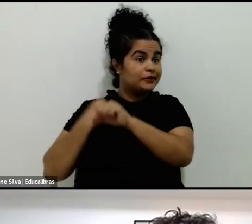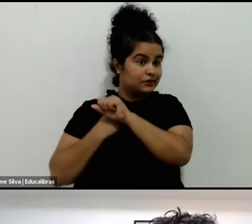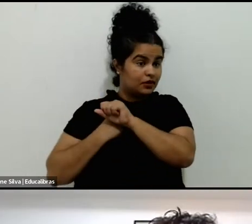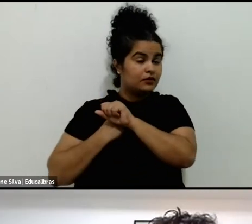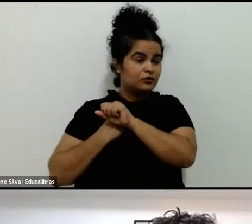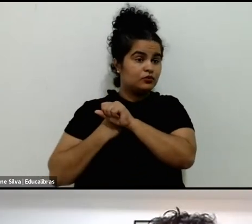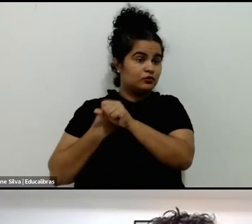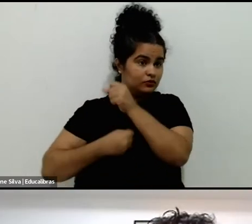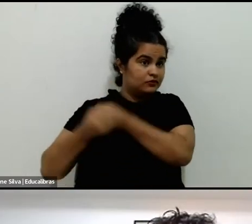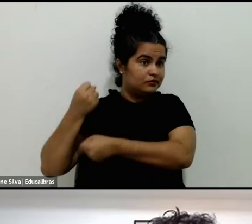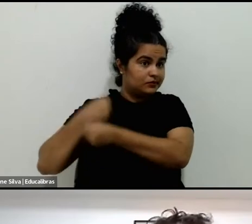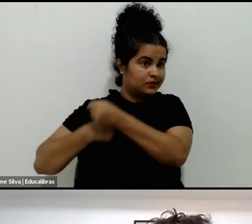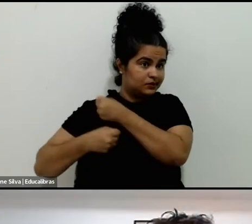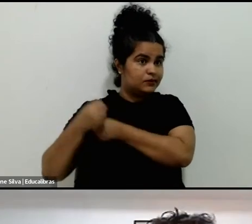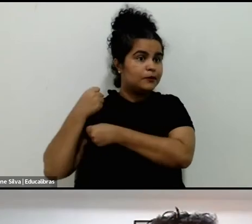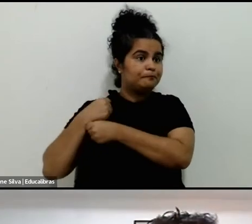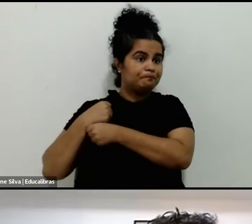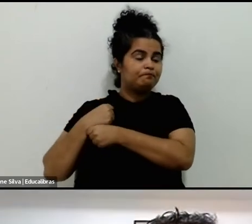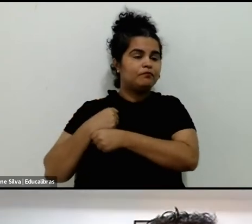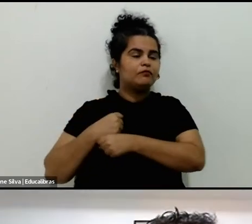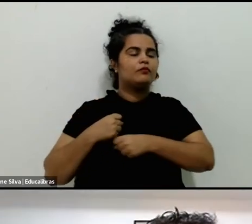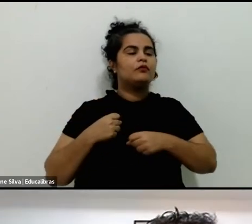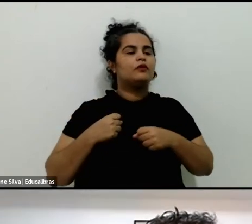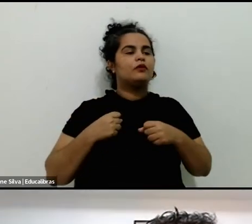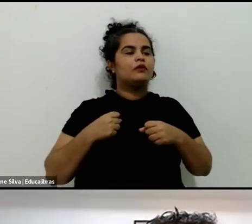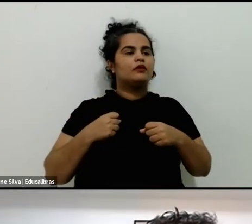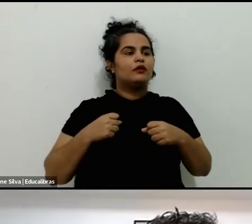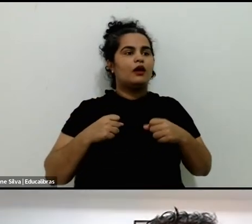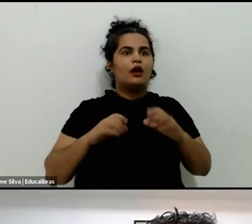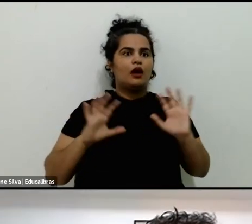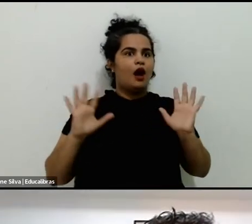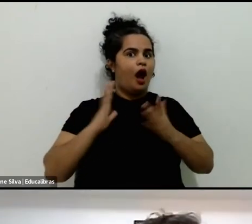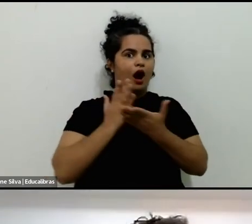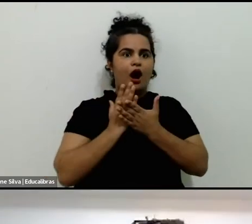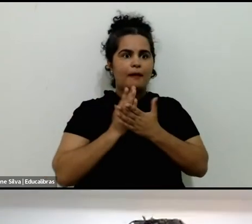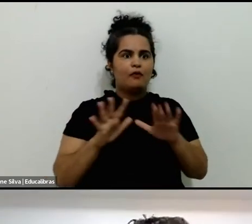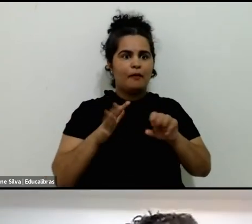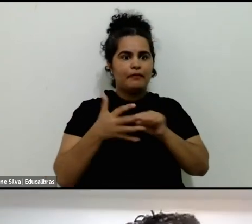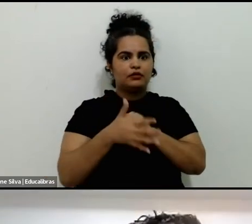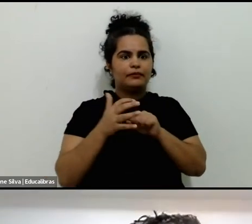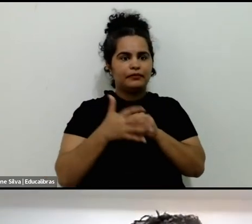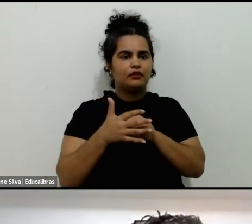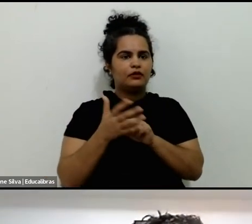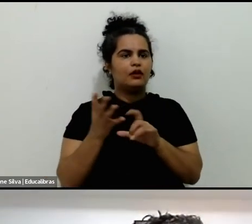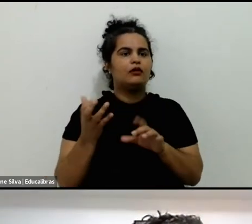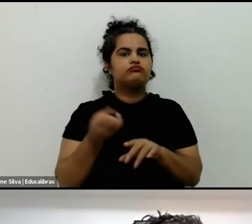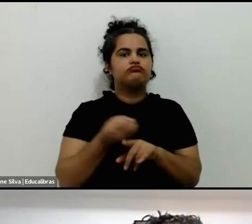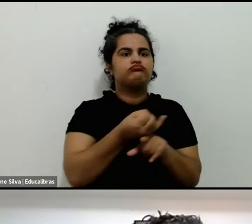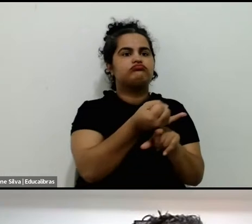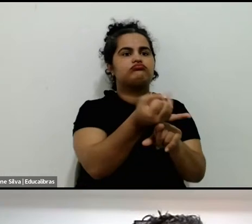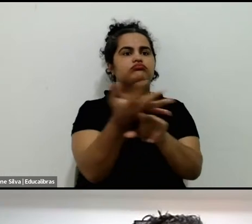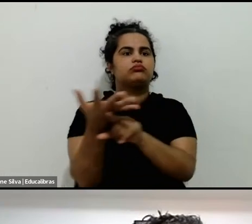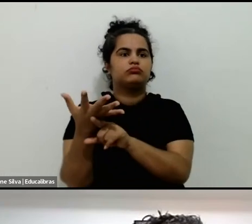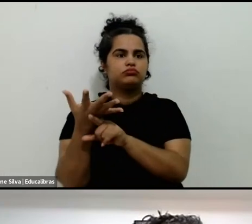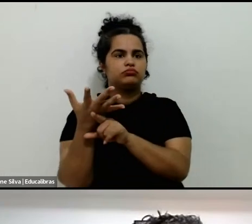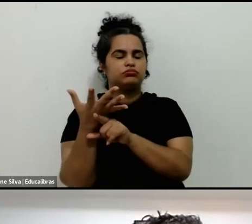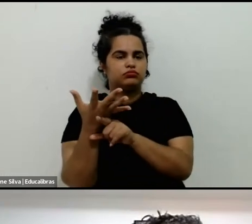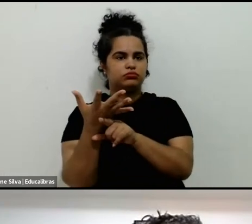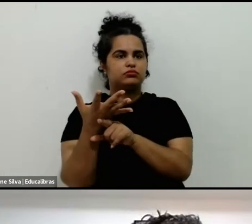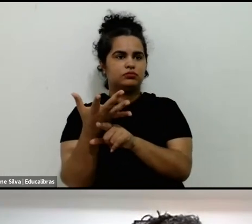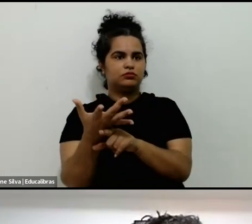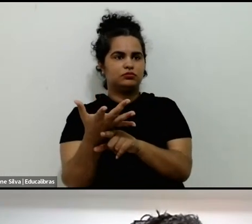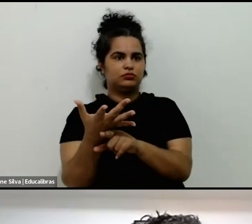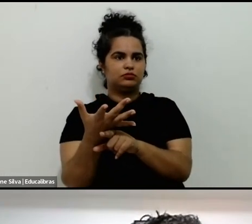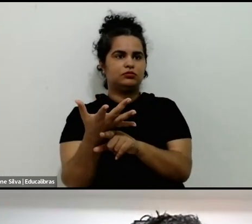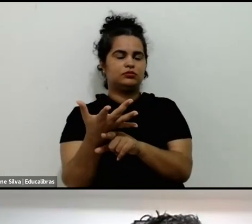que, de fato, a gente esteve, digamos, livre da pandemia, gente pode contar isso com tecnologia analógica,